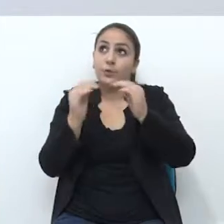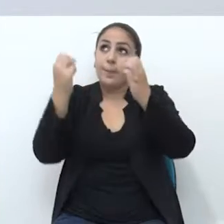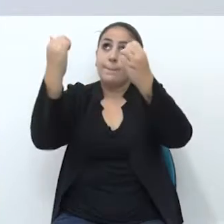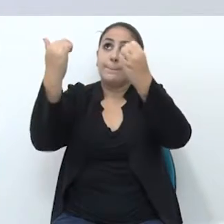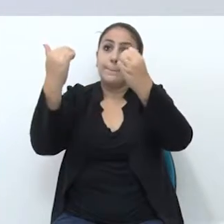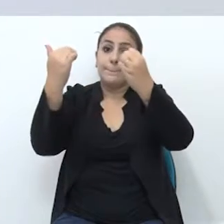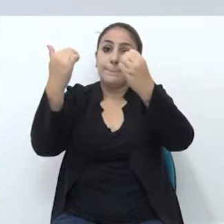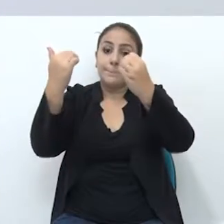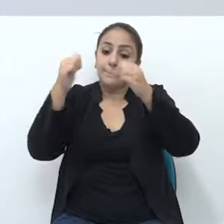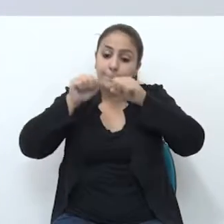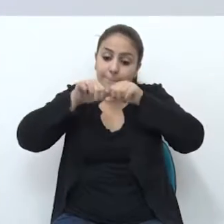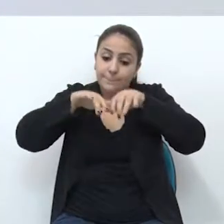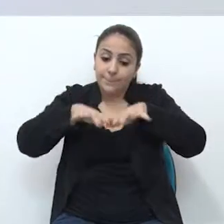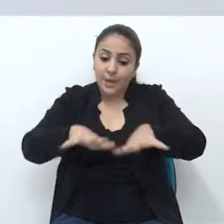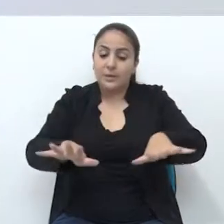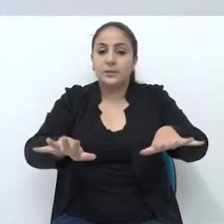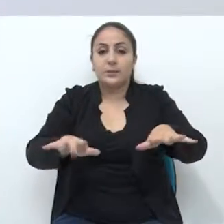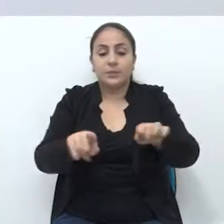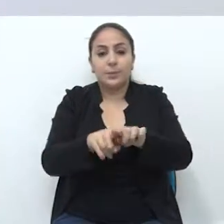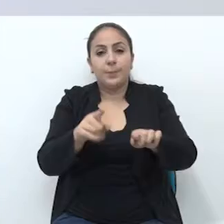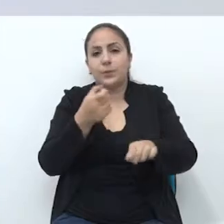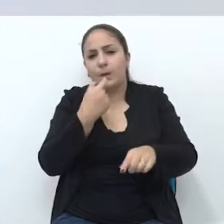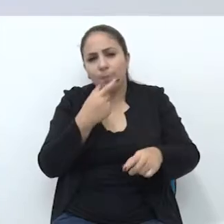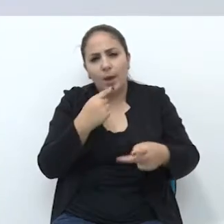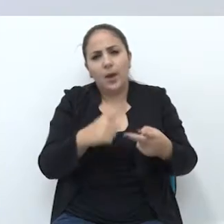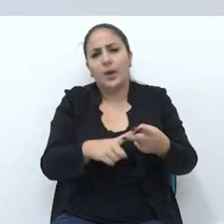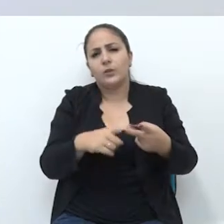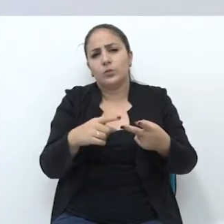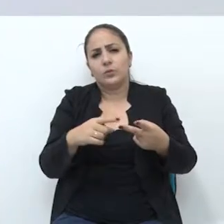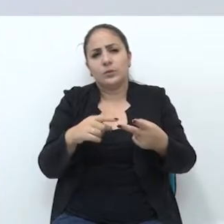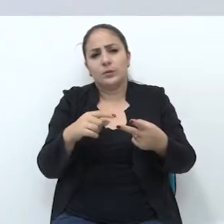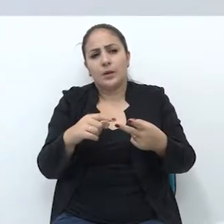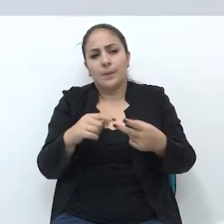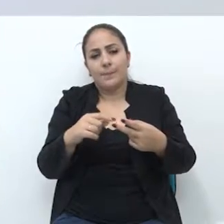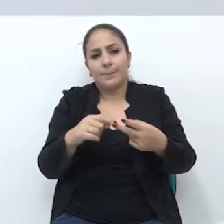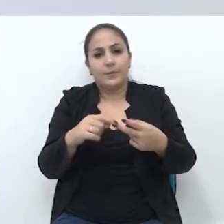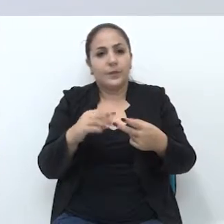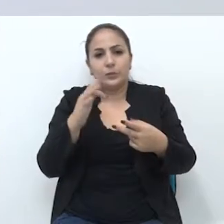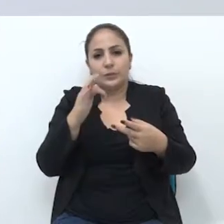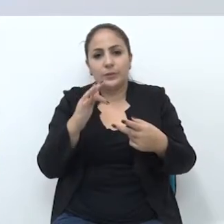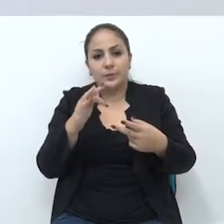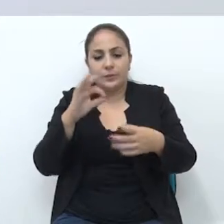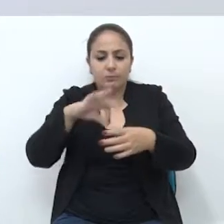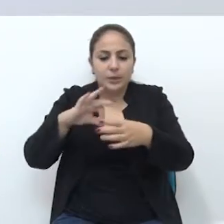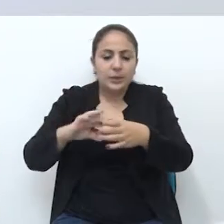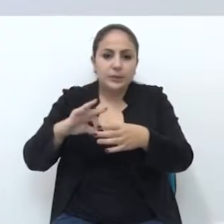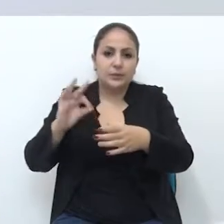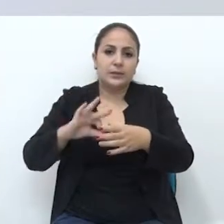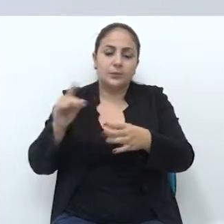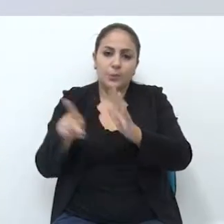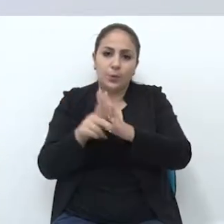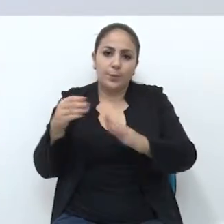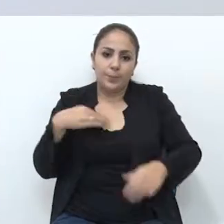para as ervas medicinais. Então, nos momentos da manhã, em muitas comunidades, tem a